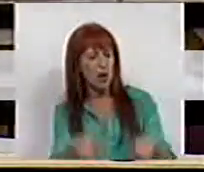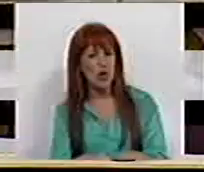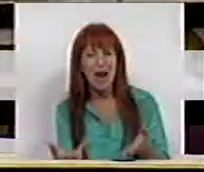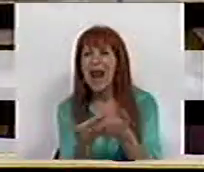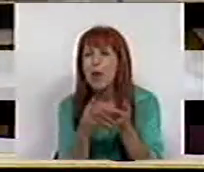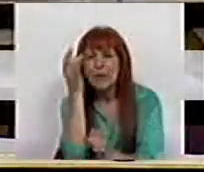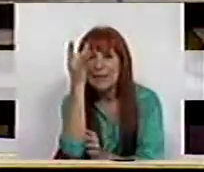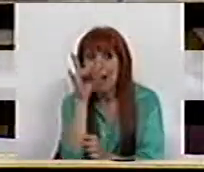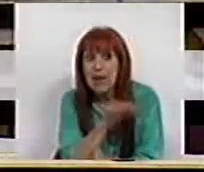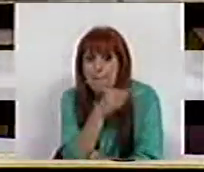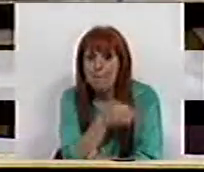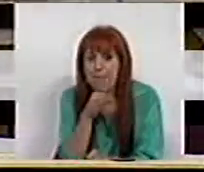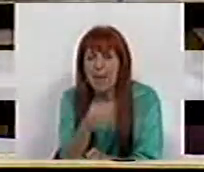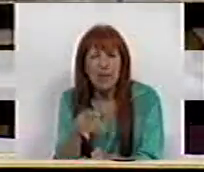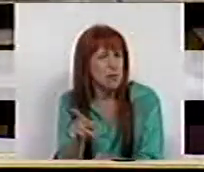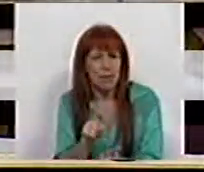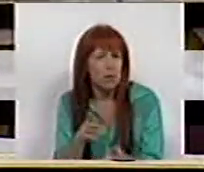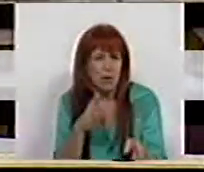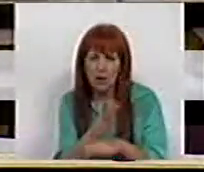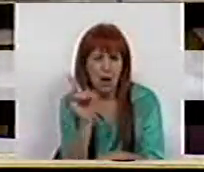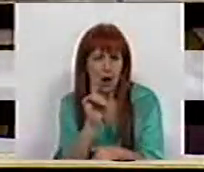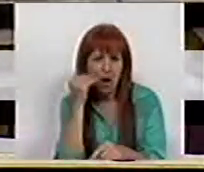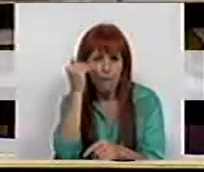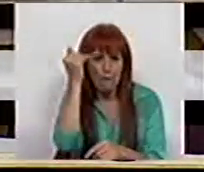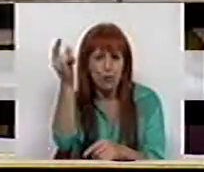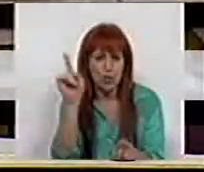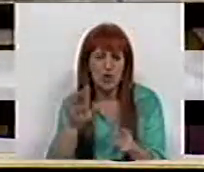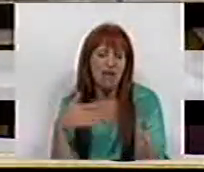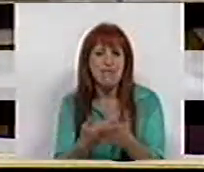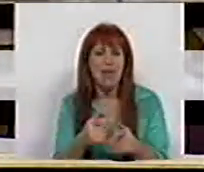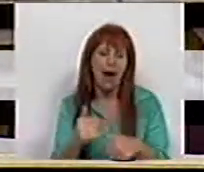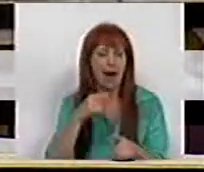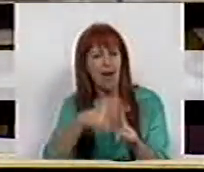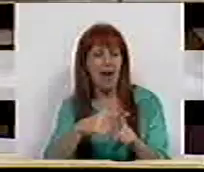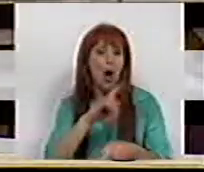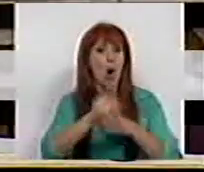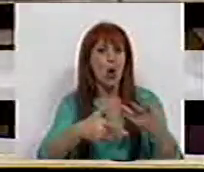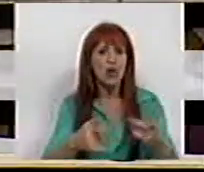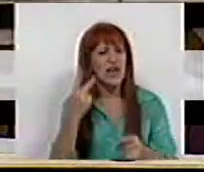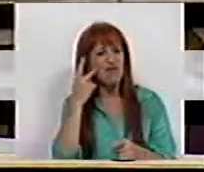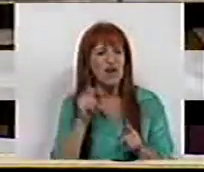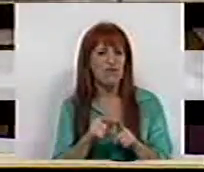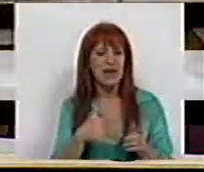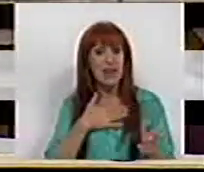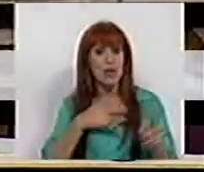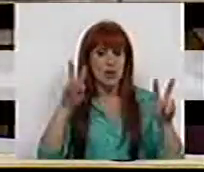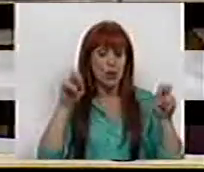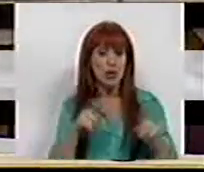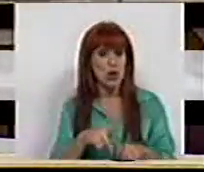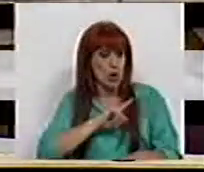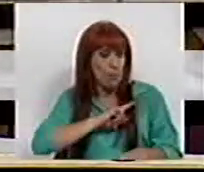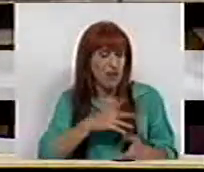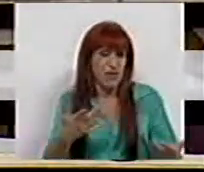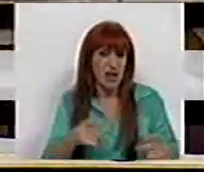a negociata das PPPs não vai continuar no futuro a dar a vantagem àqueles que vivem desse abuso, que são os